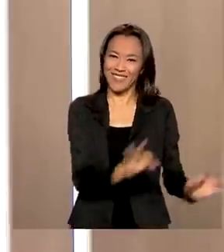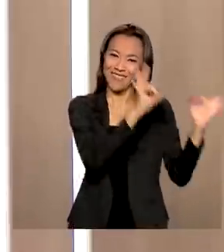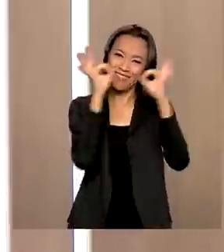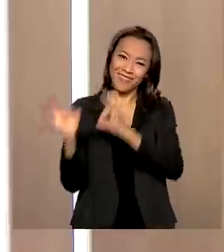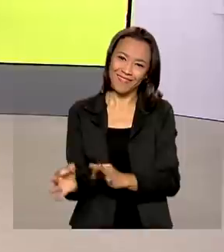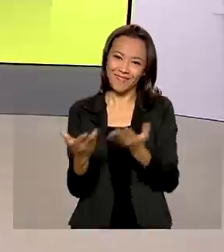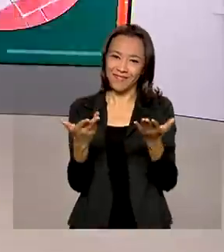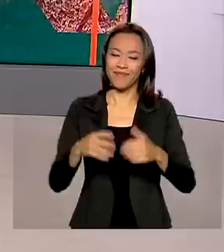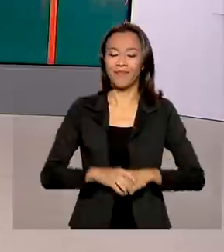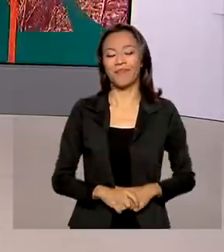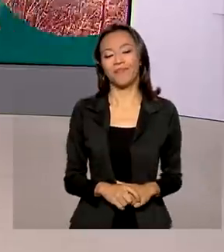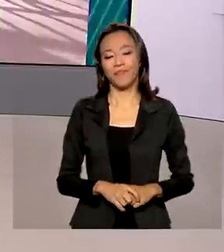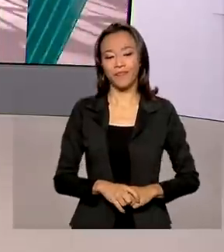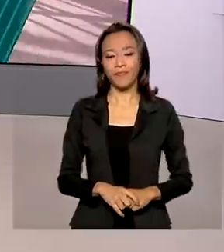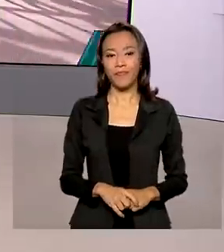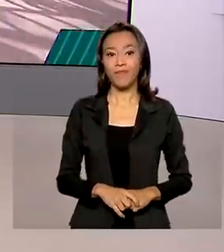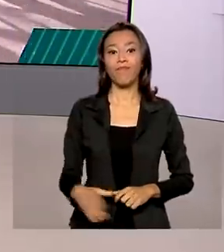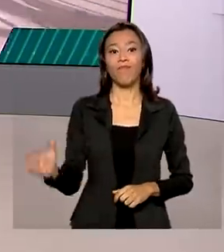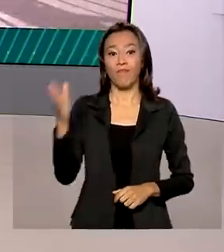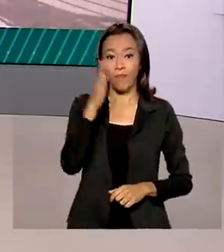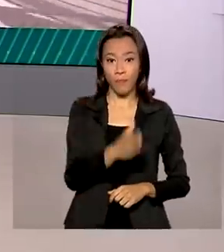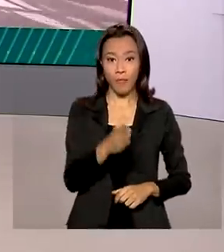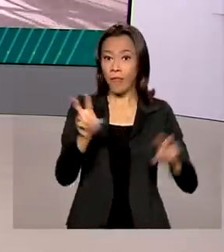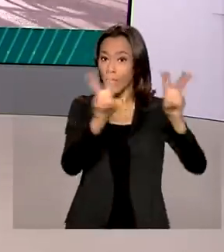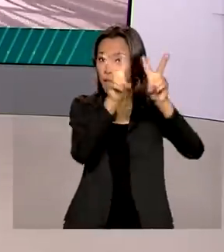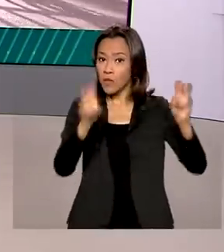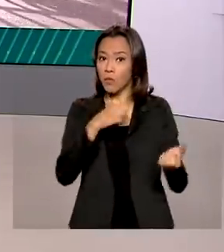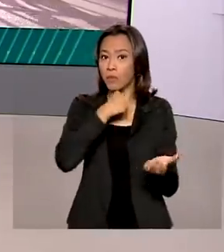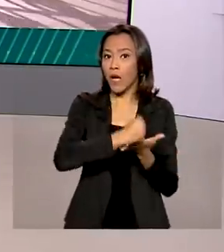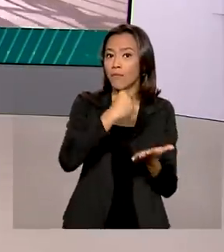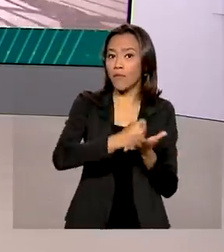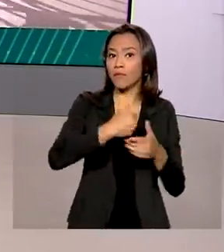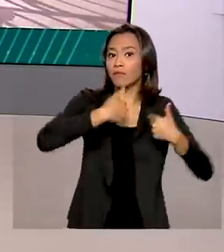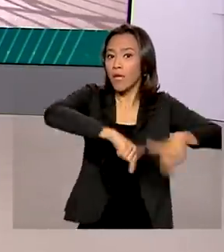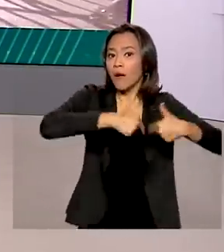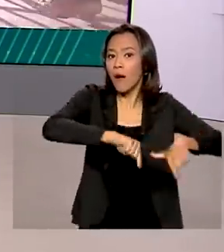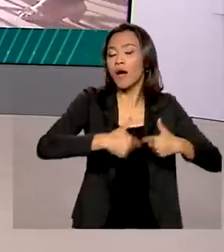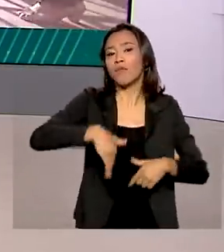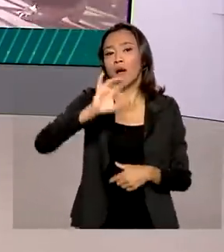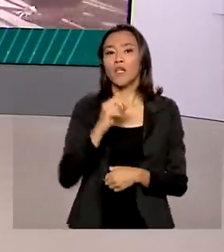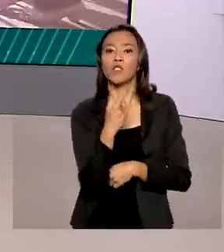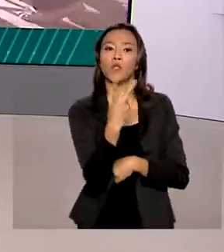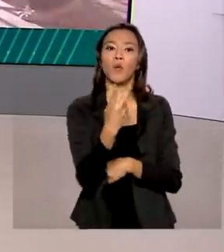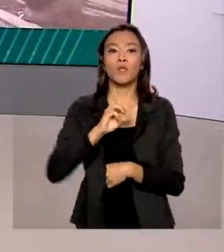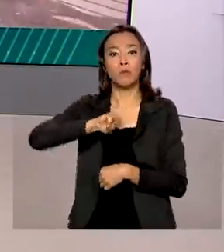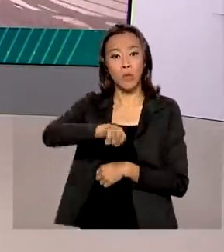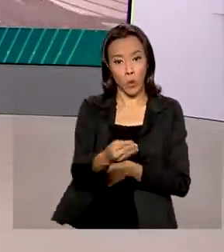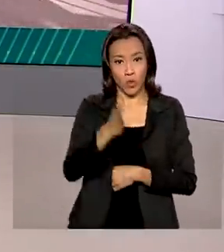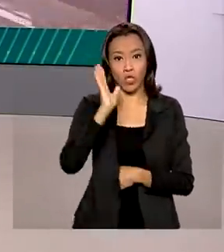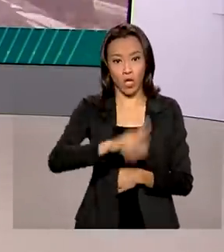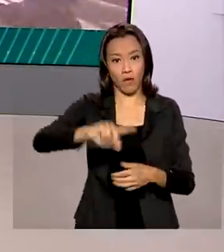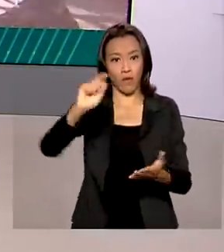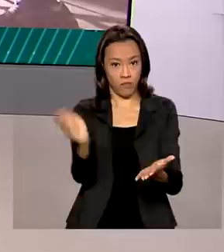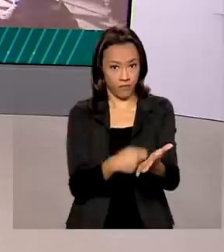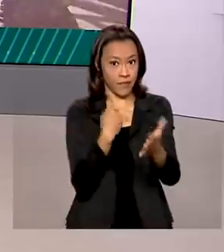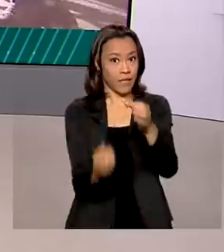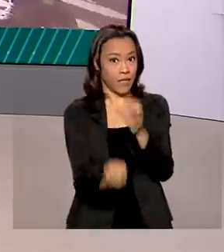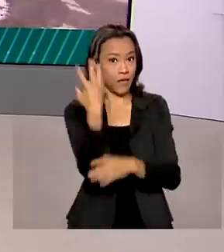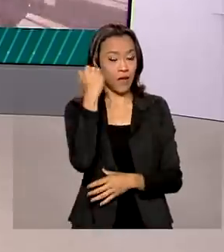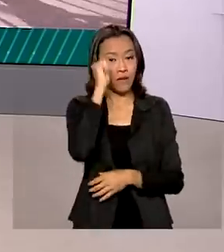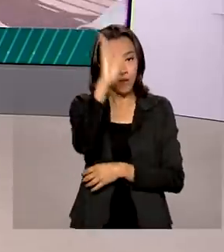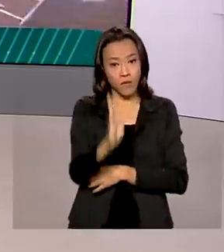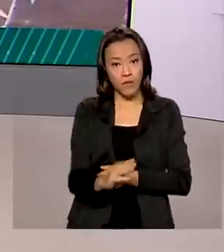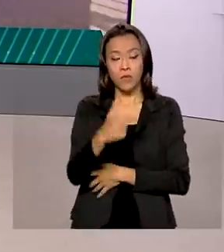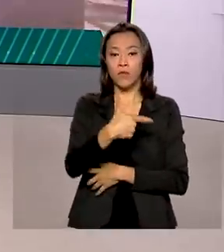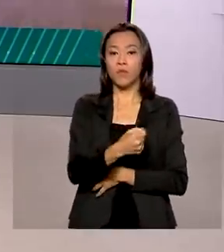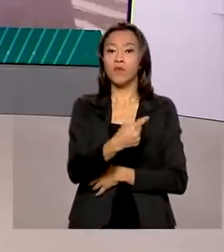ótimo dia. Mercado de trabalho. Mais de 2 milhões e meio de empregos com carteira assinada foram criados no Brasil